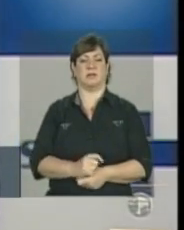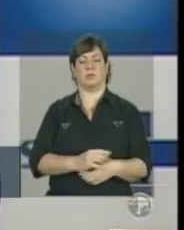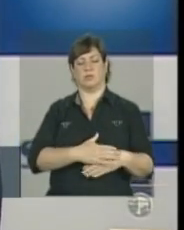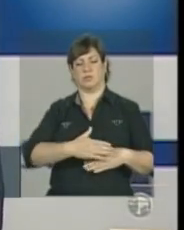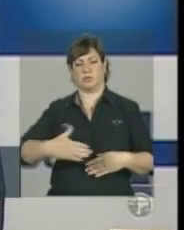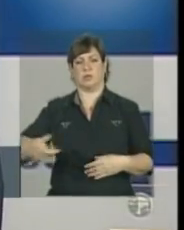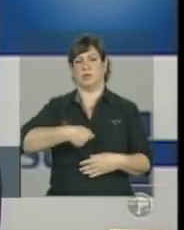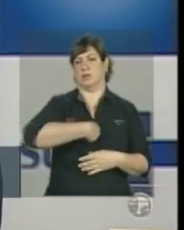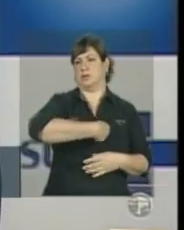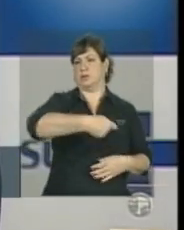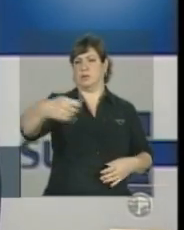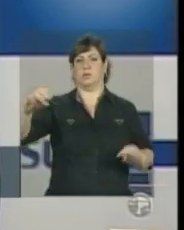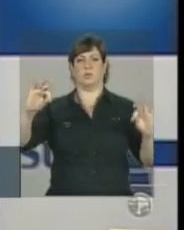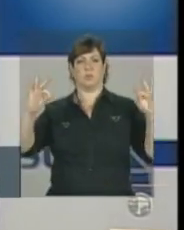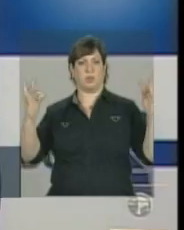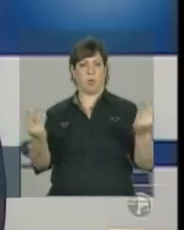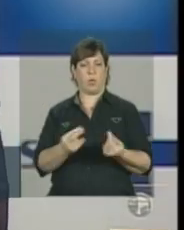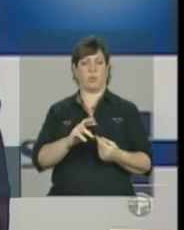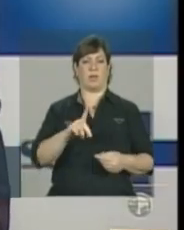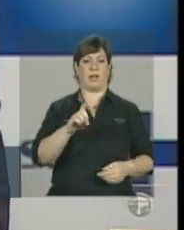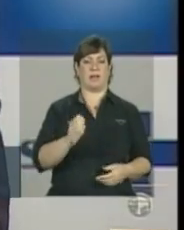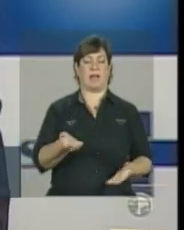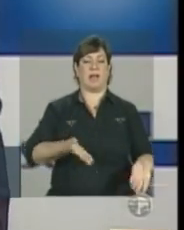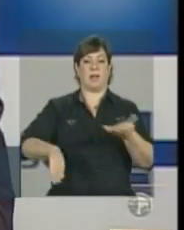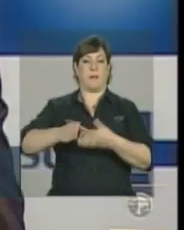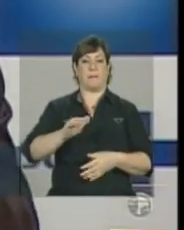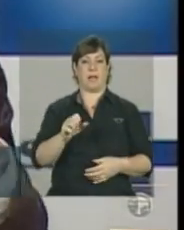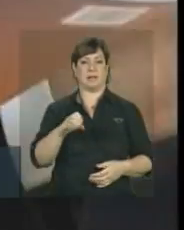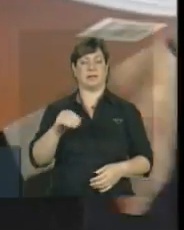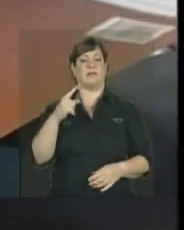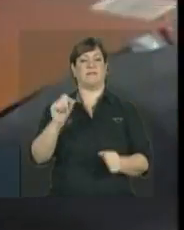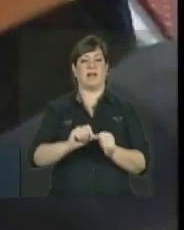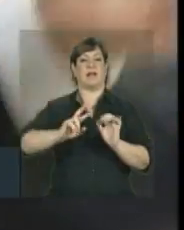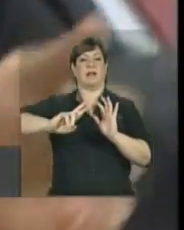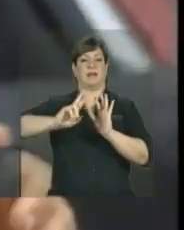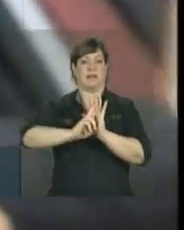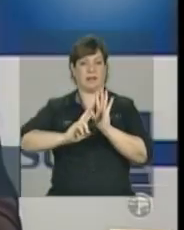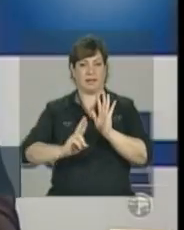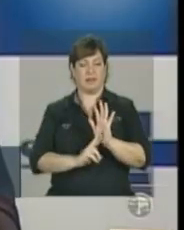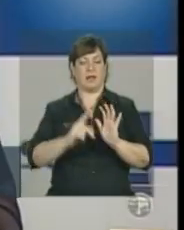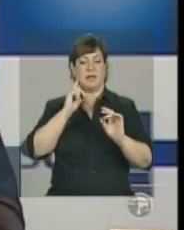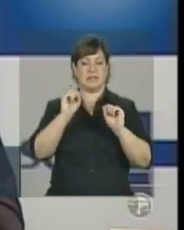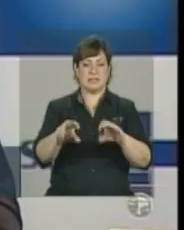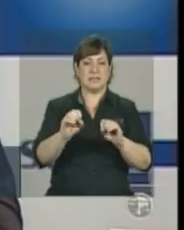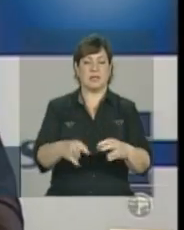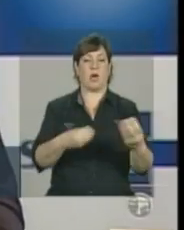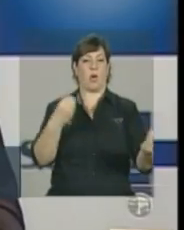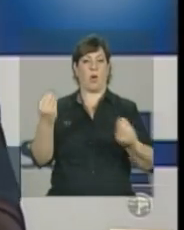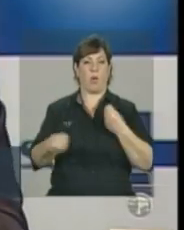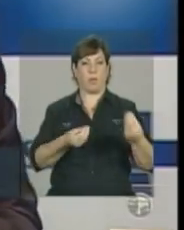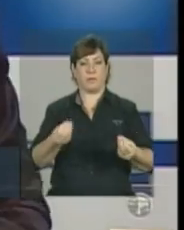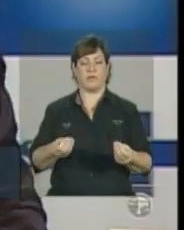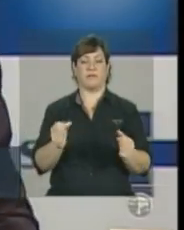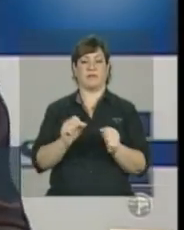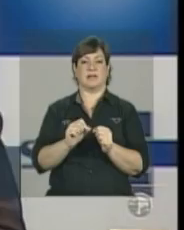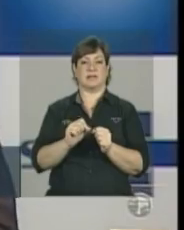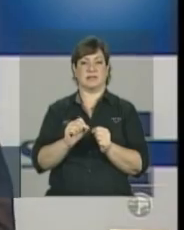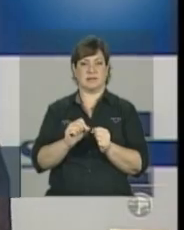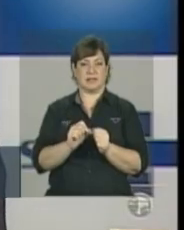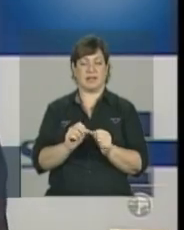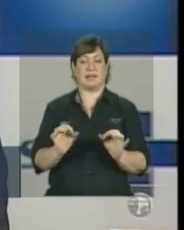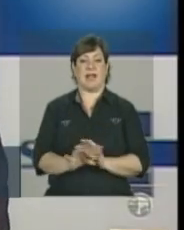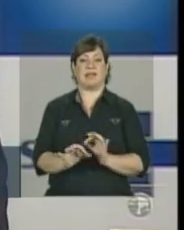longo do ano, distribuindo em toda a rede de atenção básica, que estabelece as regras, orientação, diretrizes de como fazer